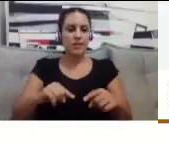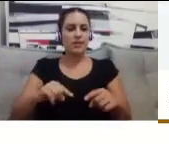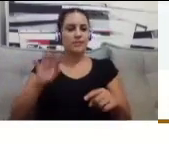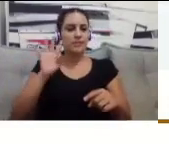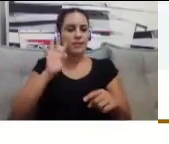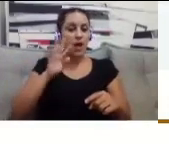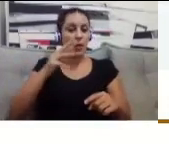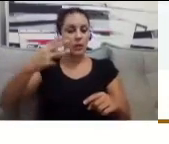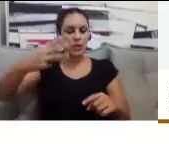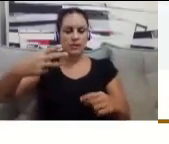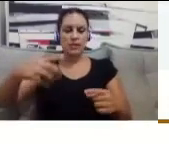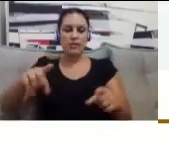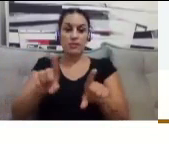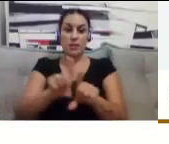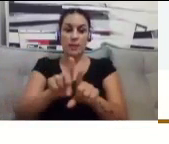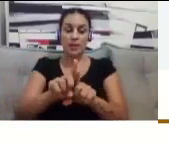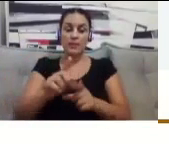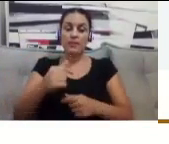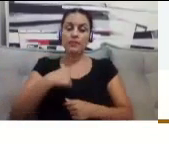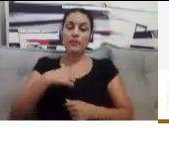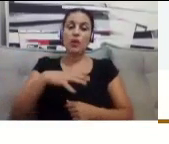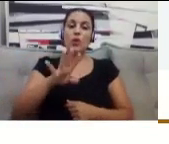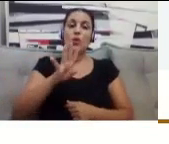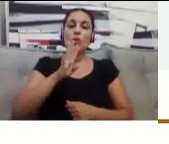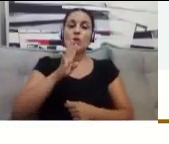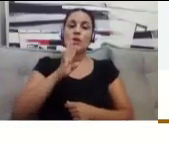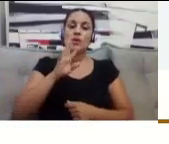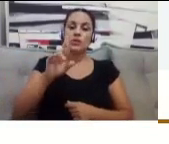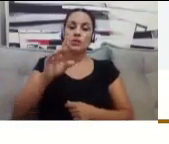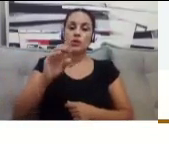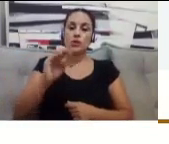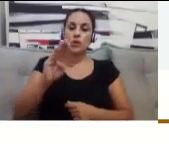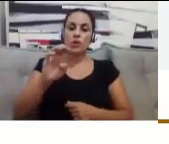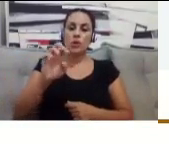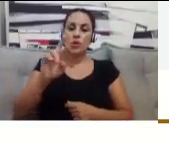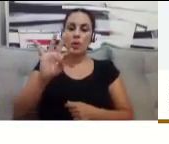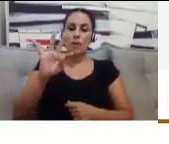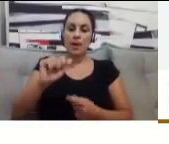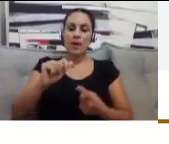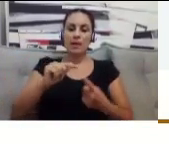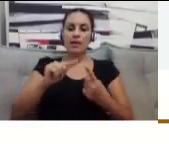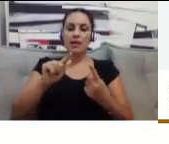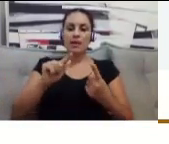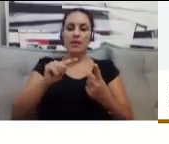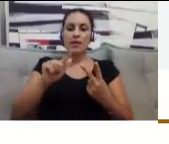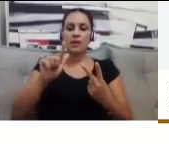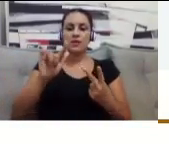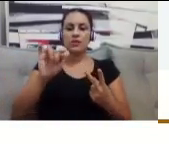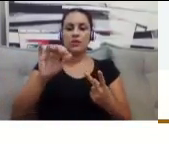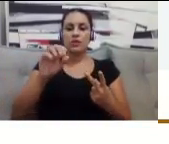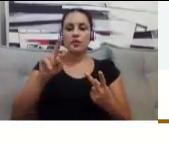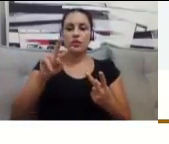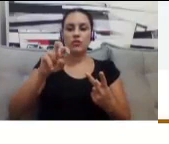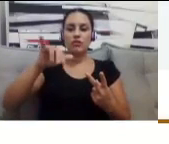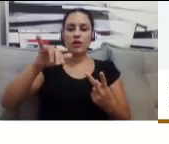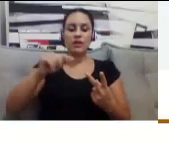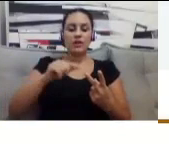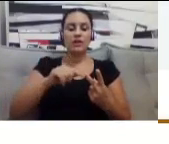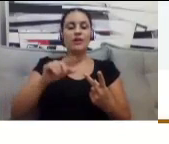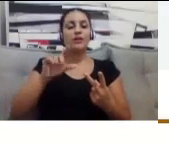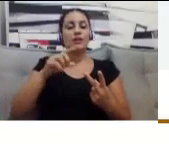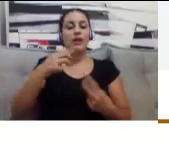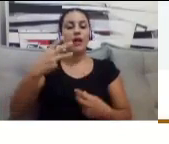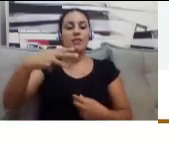a Roberta e o Giovanni. Vou pegar essas duas disciplinas agora, né? No terceiro módulo. E estou muito